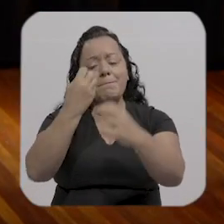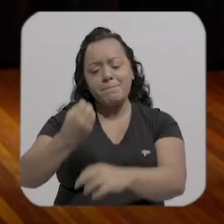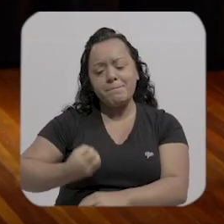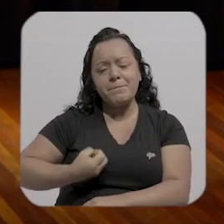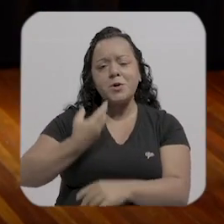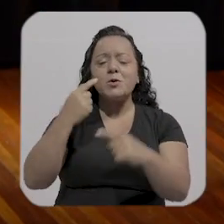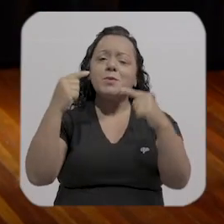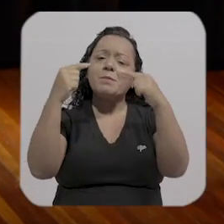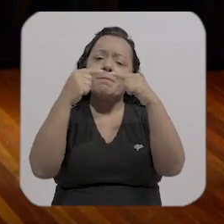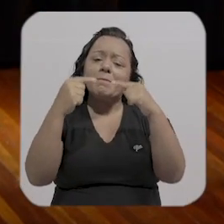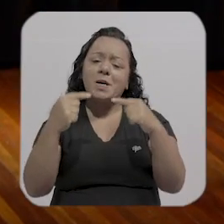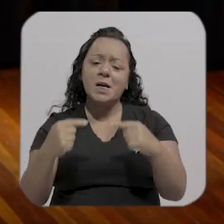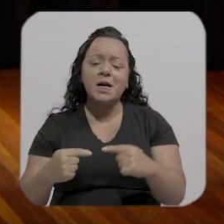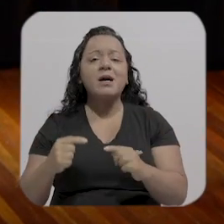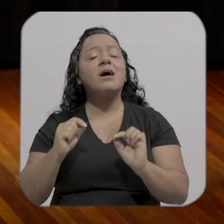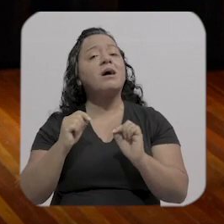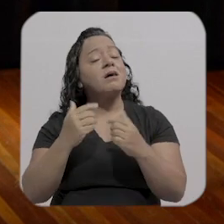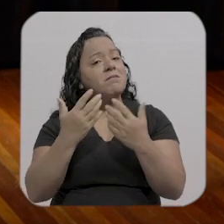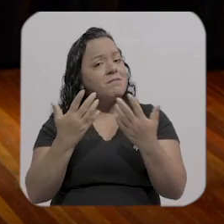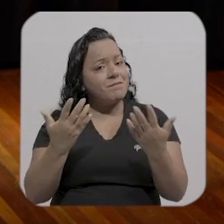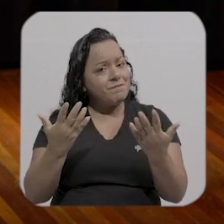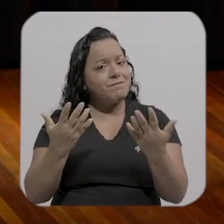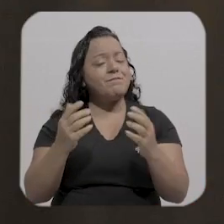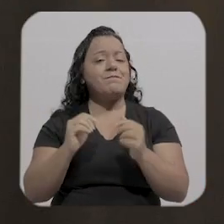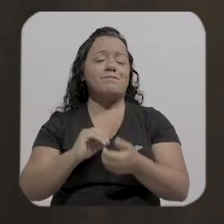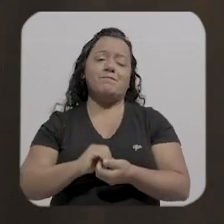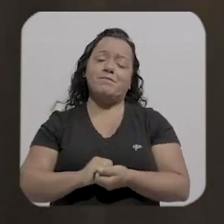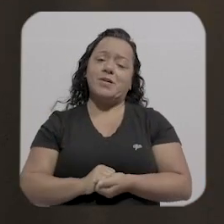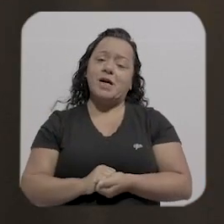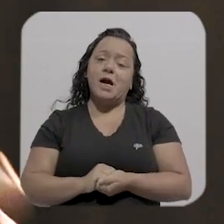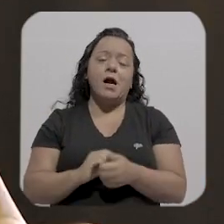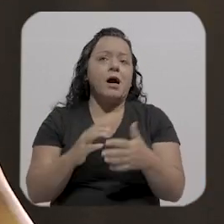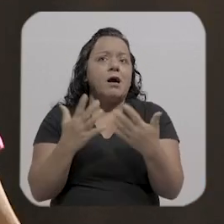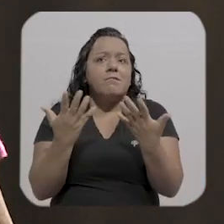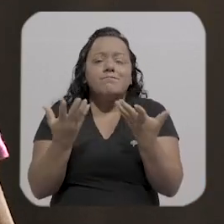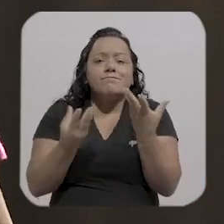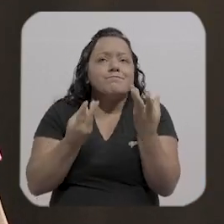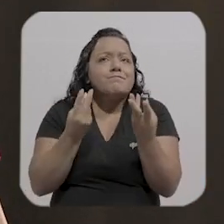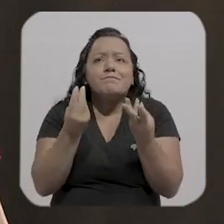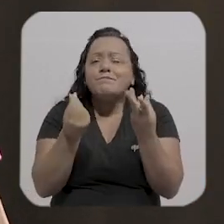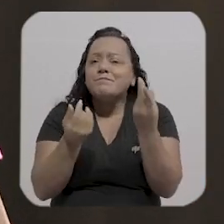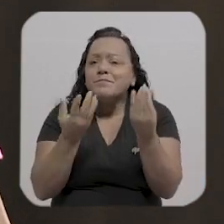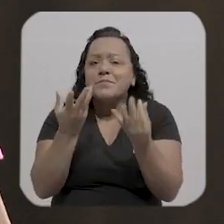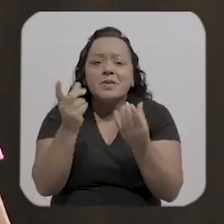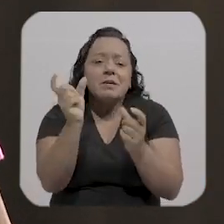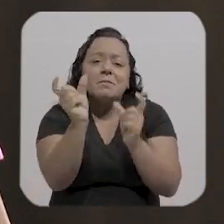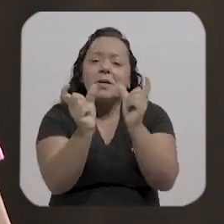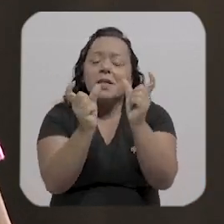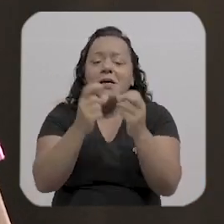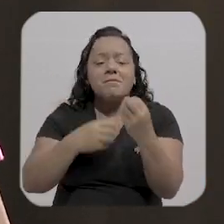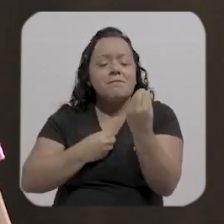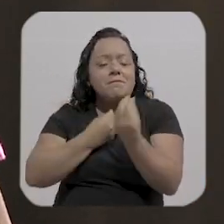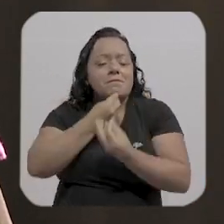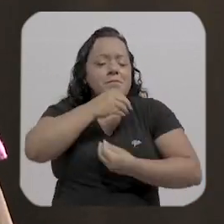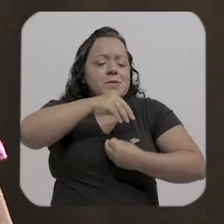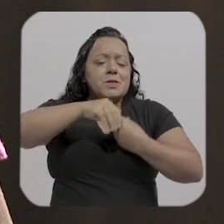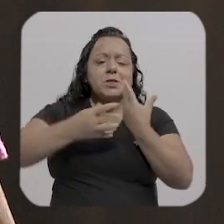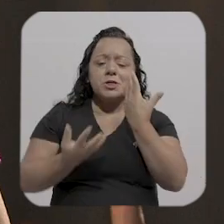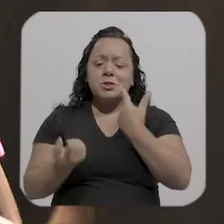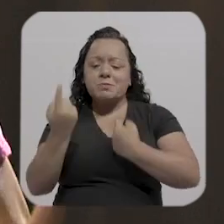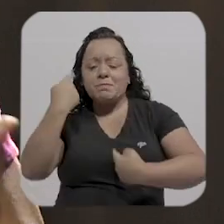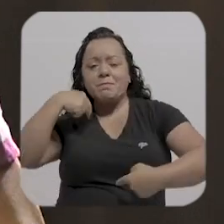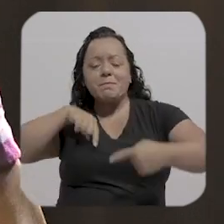etc., ela é quase uma música e não é música, é uma coisa ali que as palavras começam a mexer com você por dentro